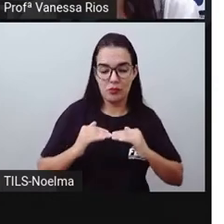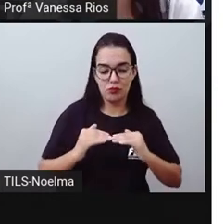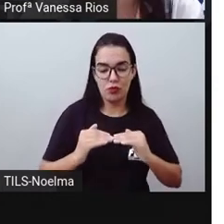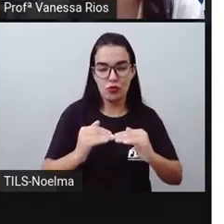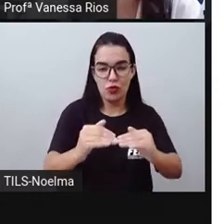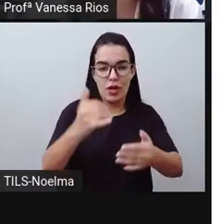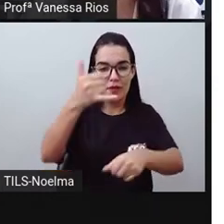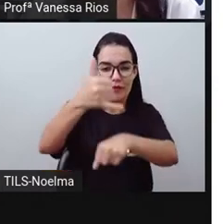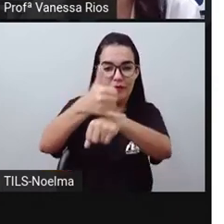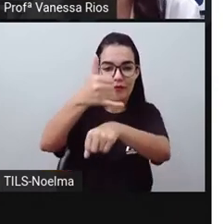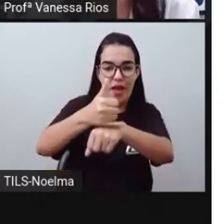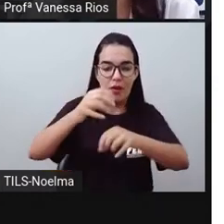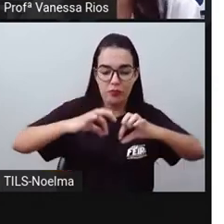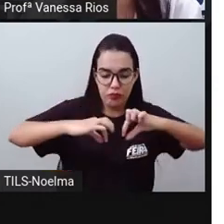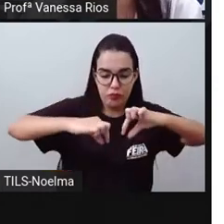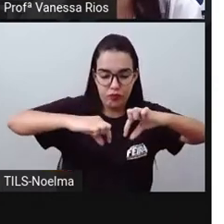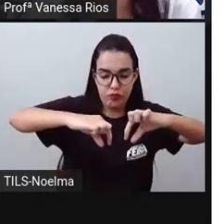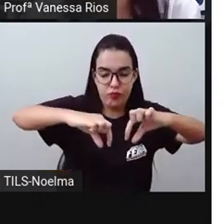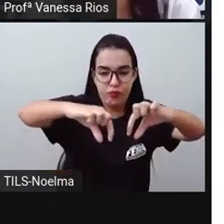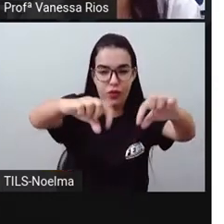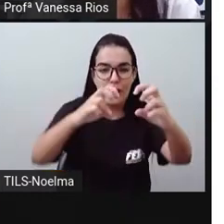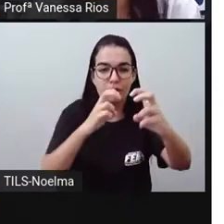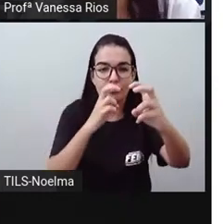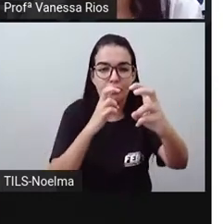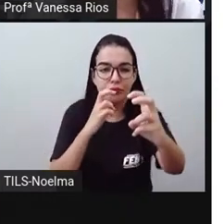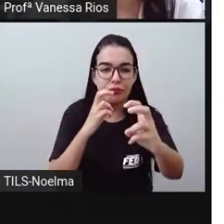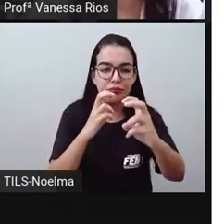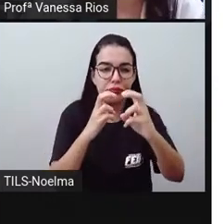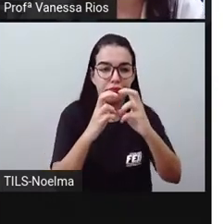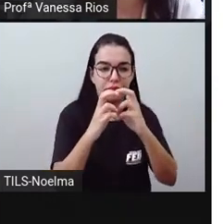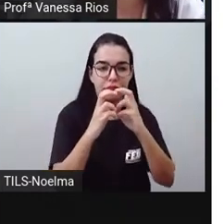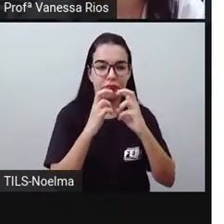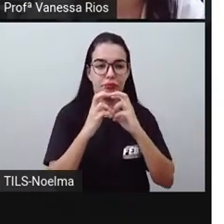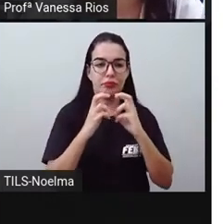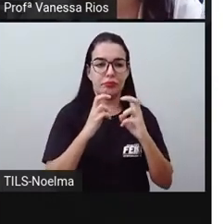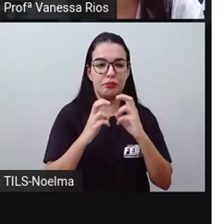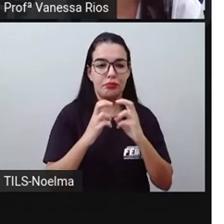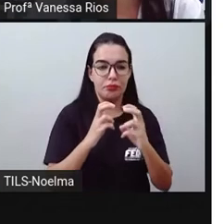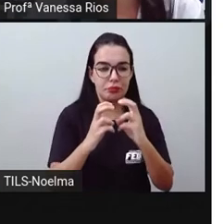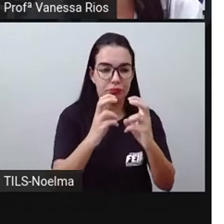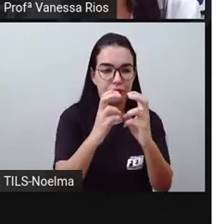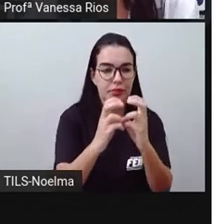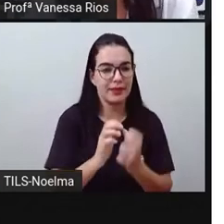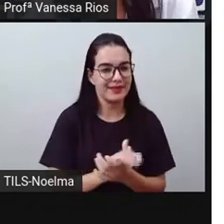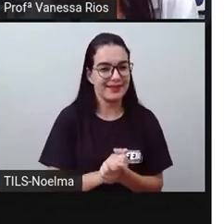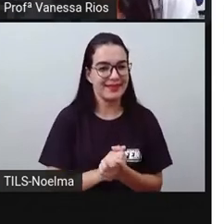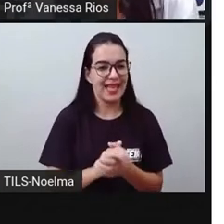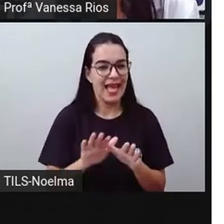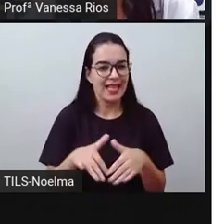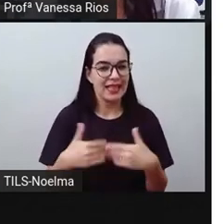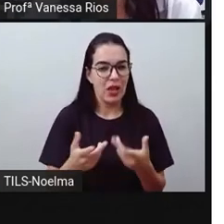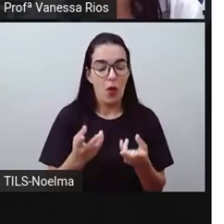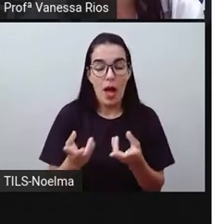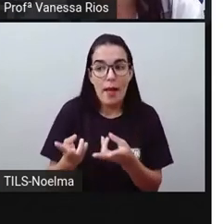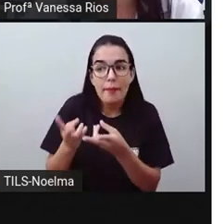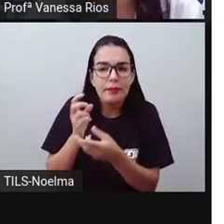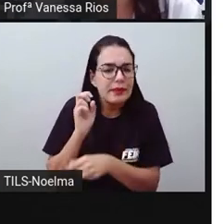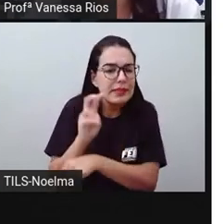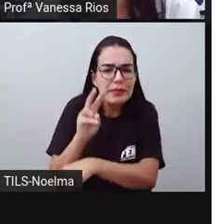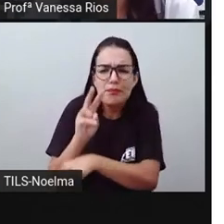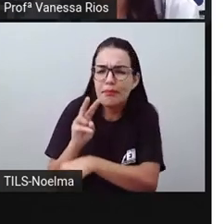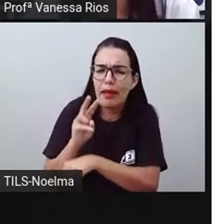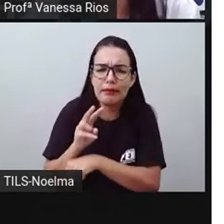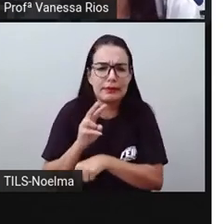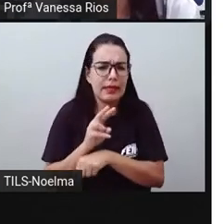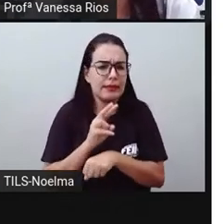observando todo o destaque que este momento teve na sua construção e na expectativa que foi criada em relação